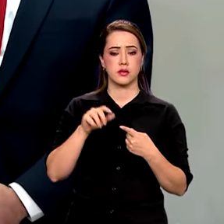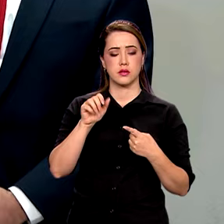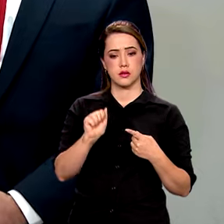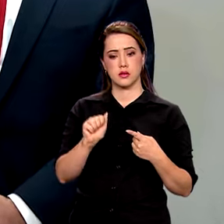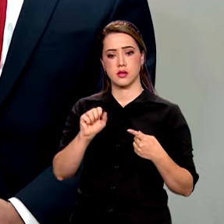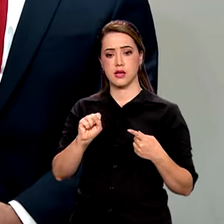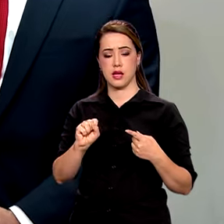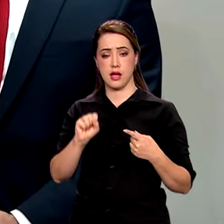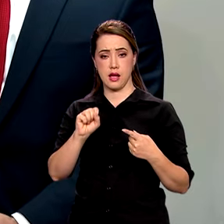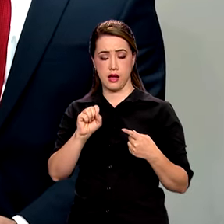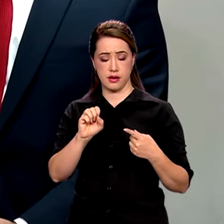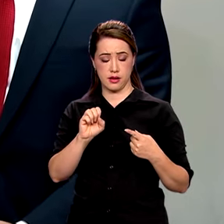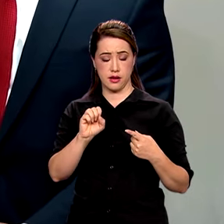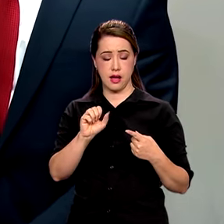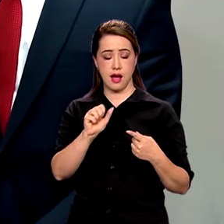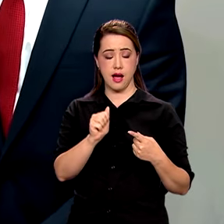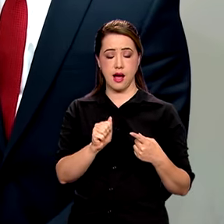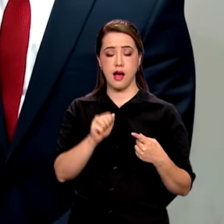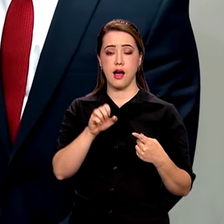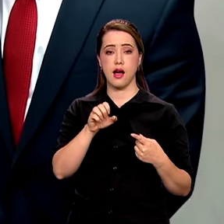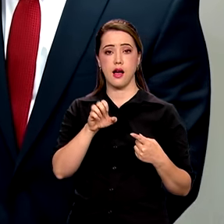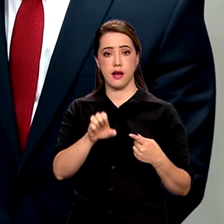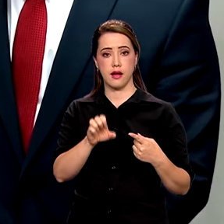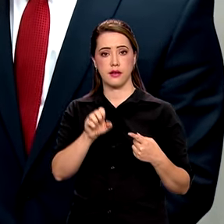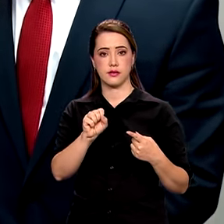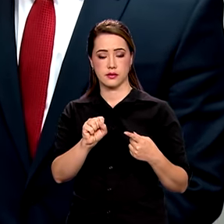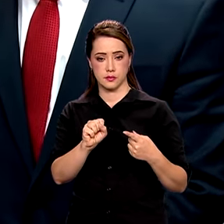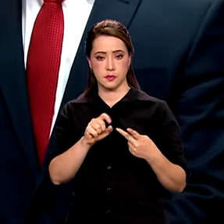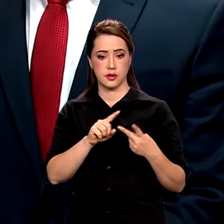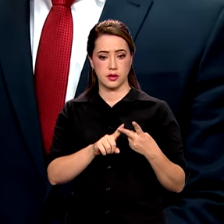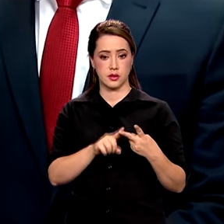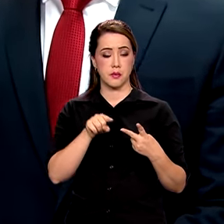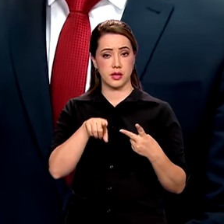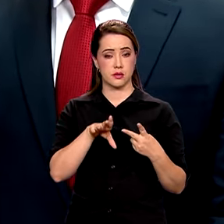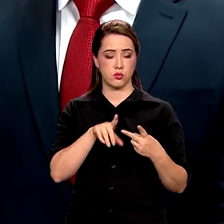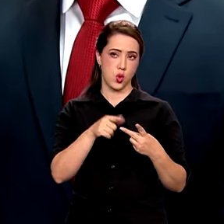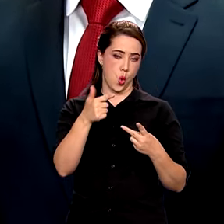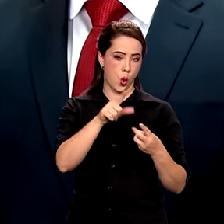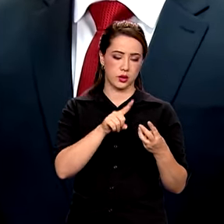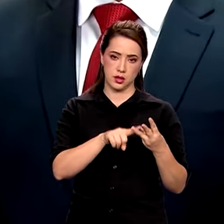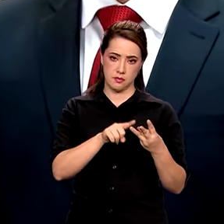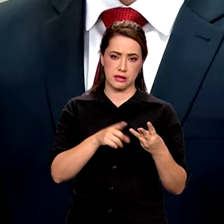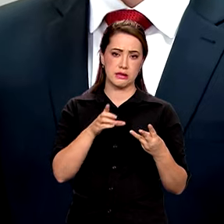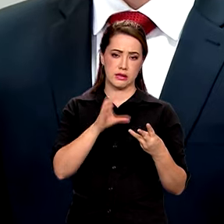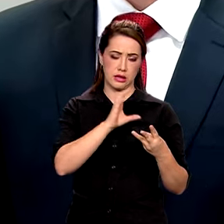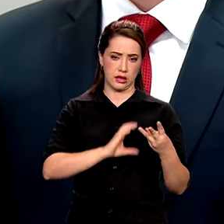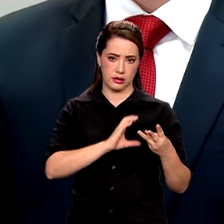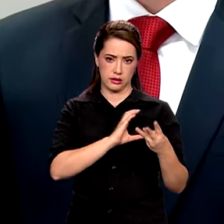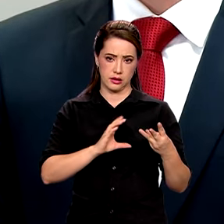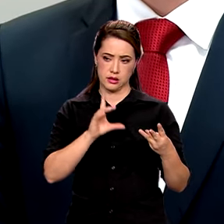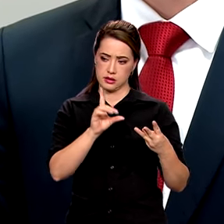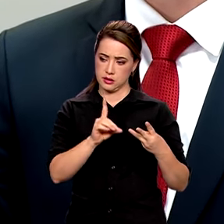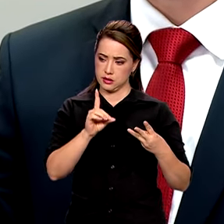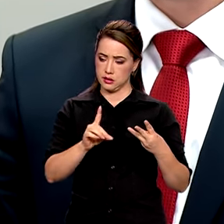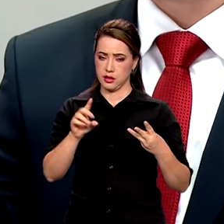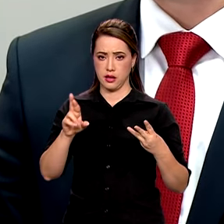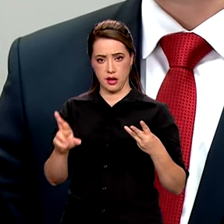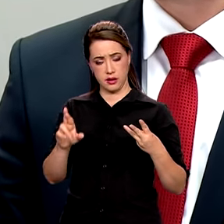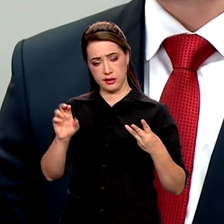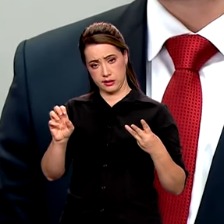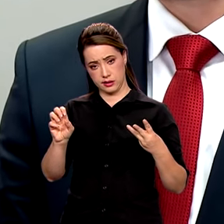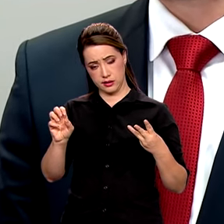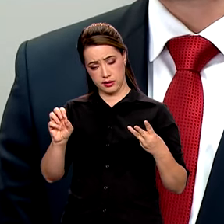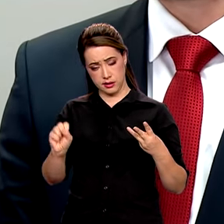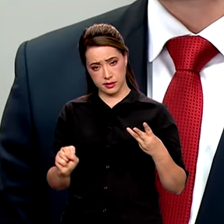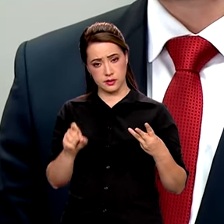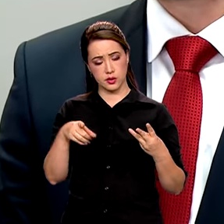e FIT. Mas tem essa agência canadense, a BBRS, que